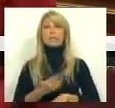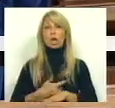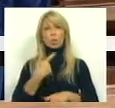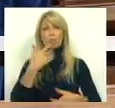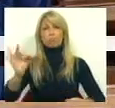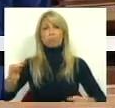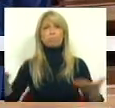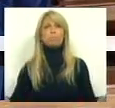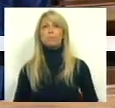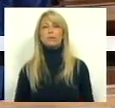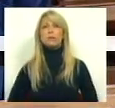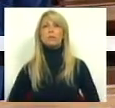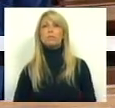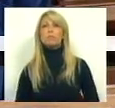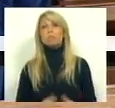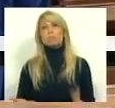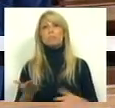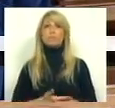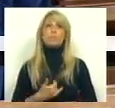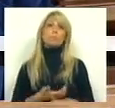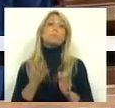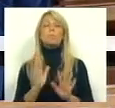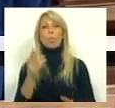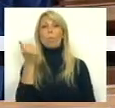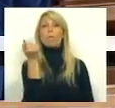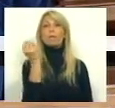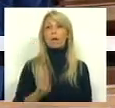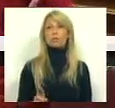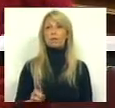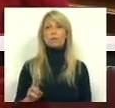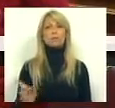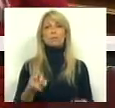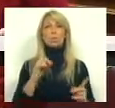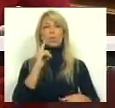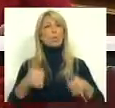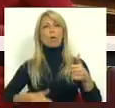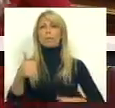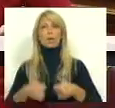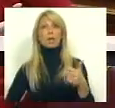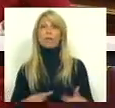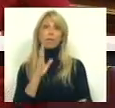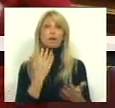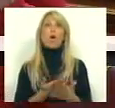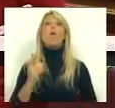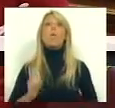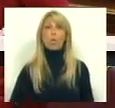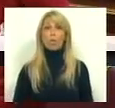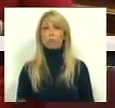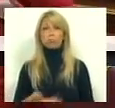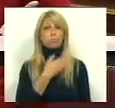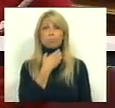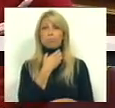portanto é um setor que merece uma taxa que não é competitiva e que vai levar simplesmente ao